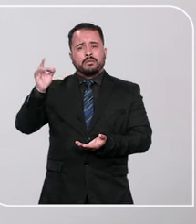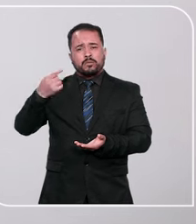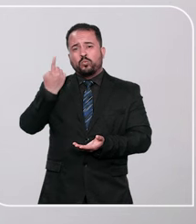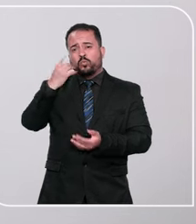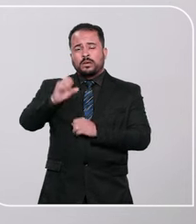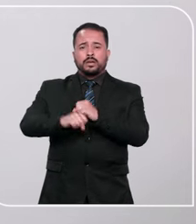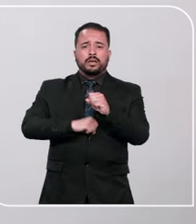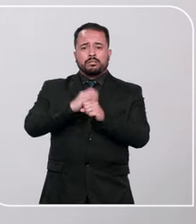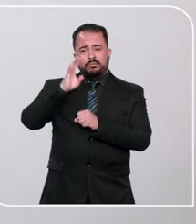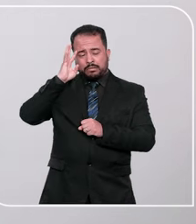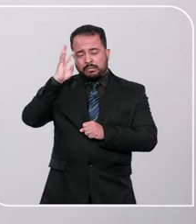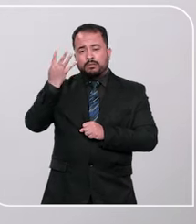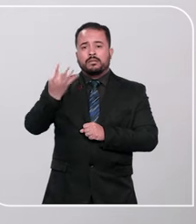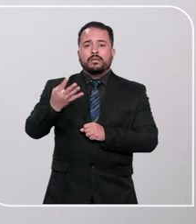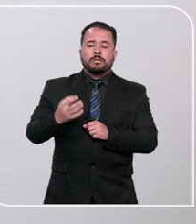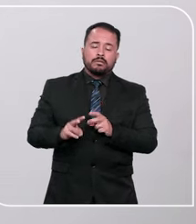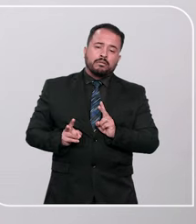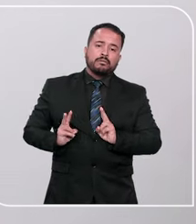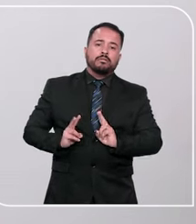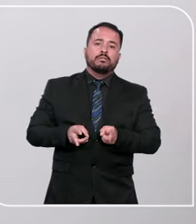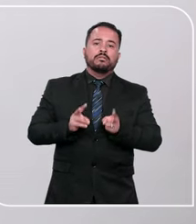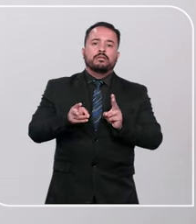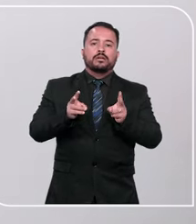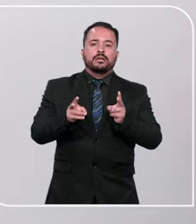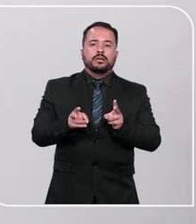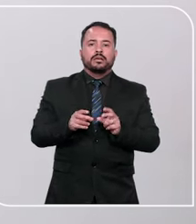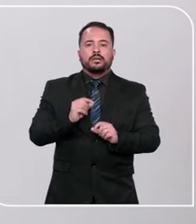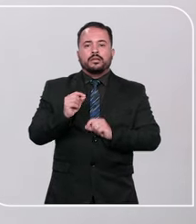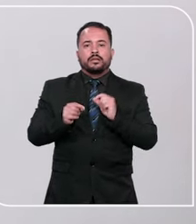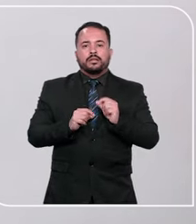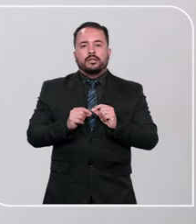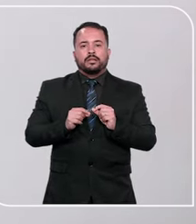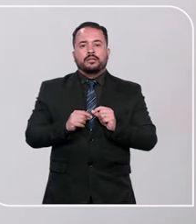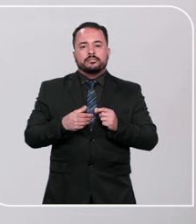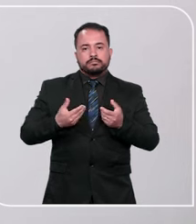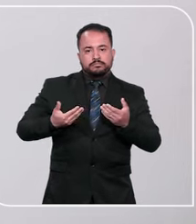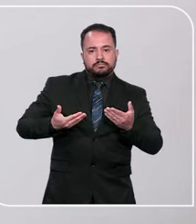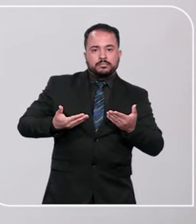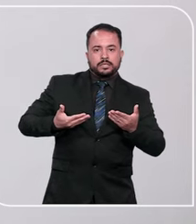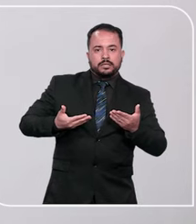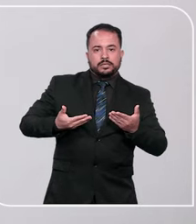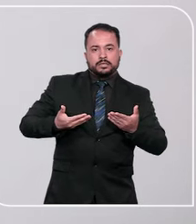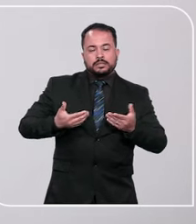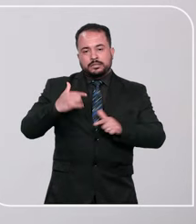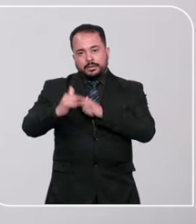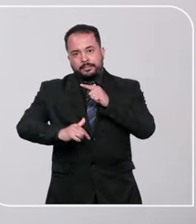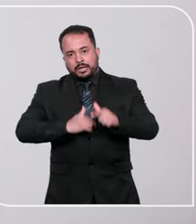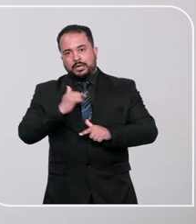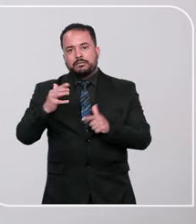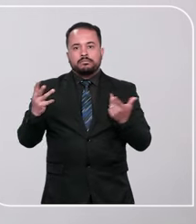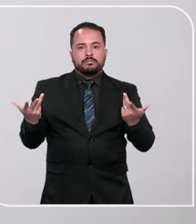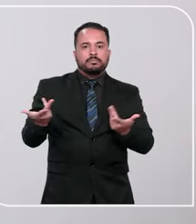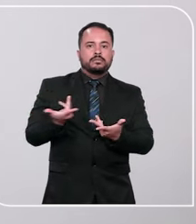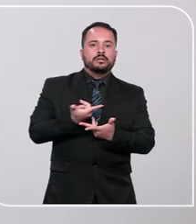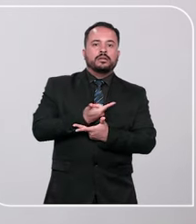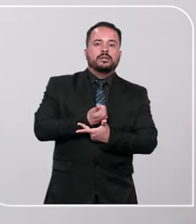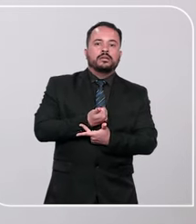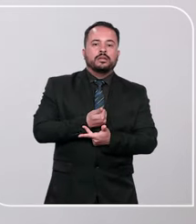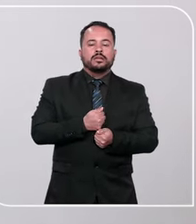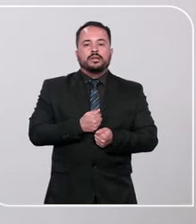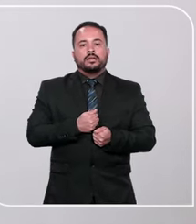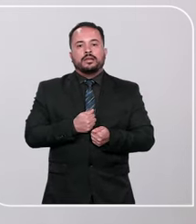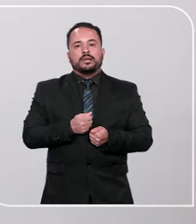500 mil processos por ano e mesmo assim continuamos a oferecer um serviço de qualidade mas é